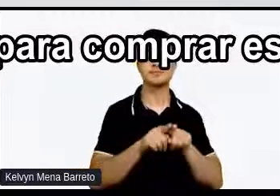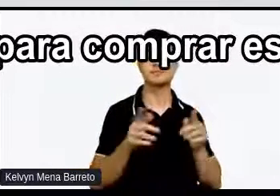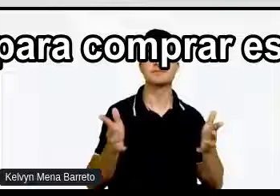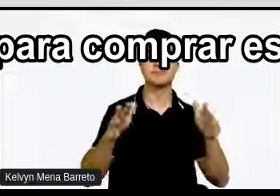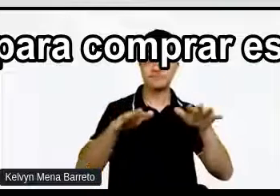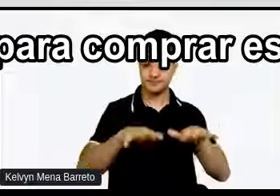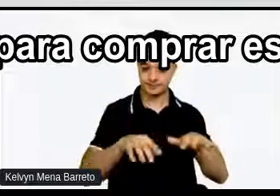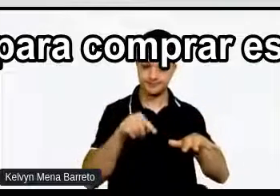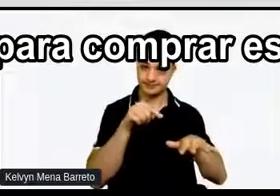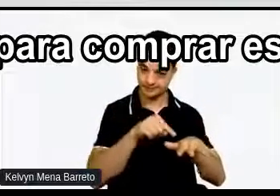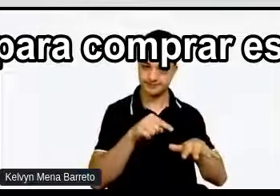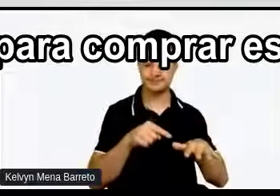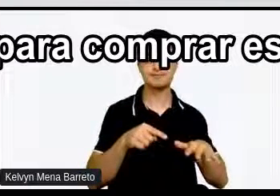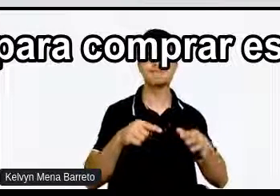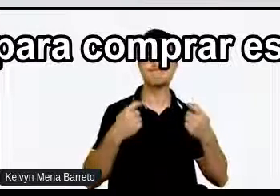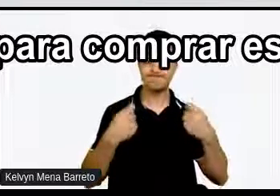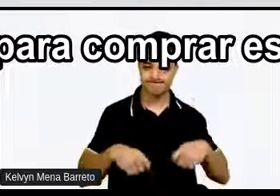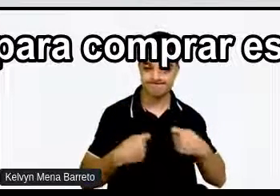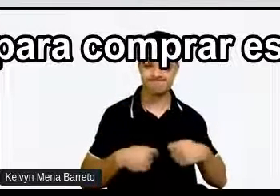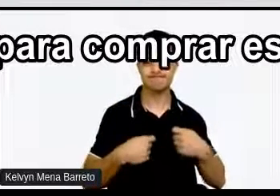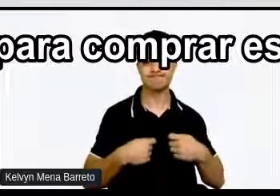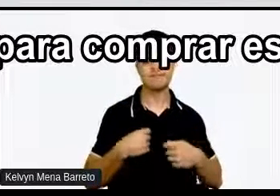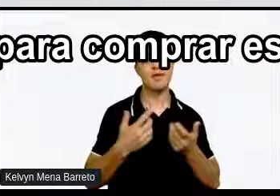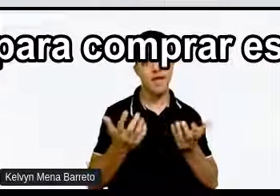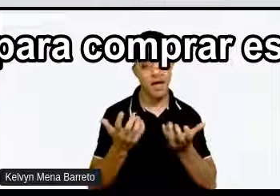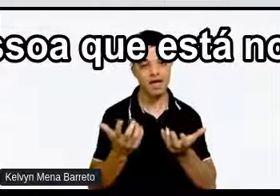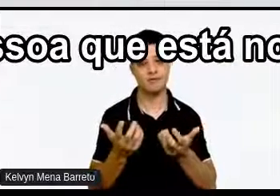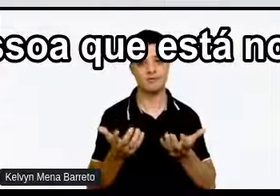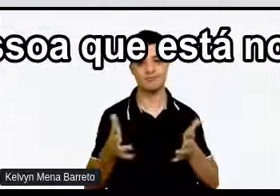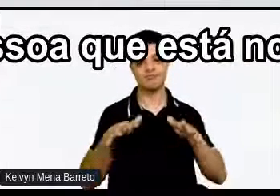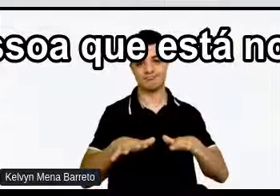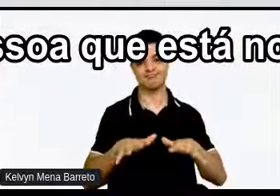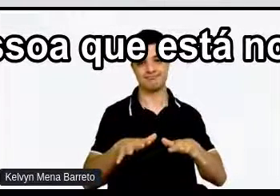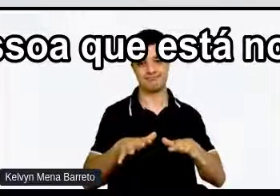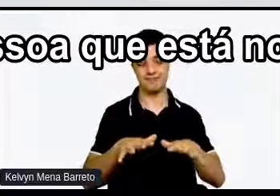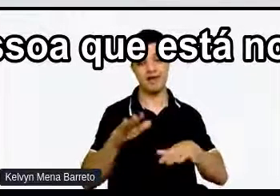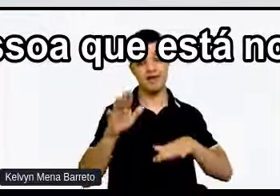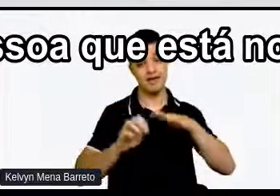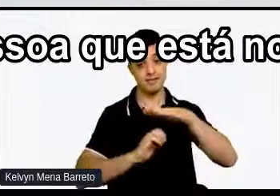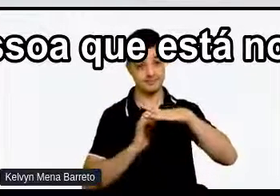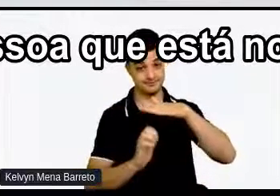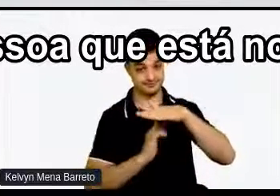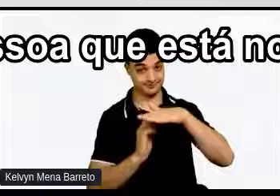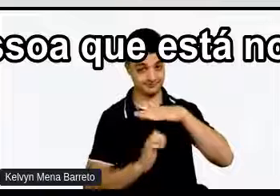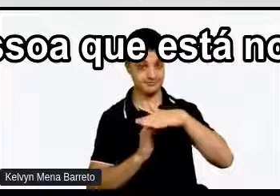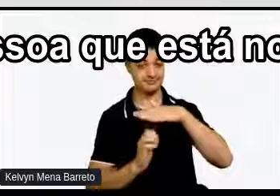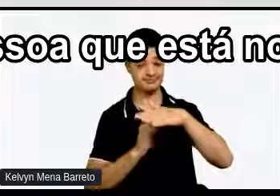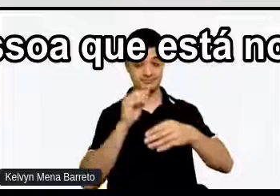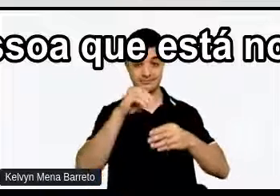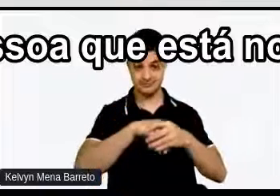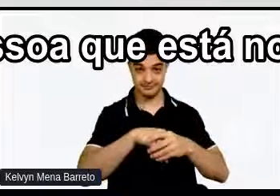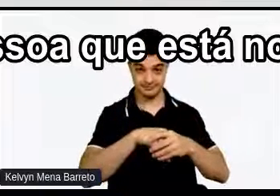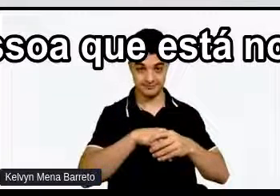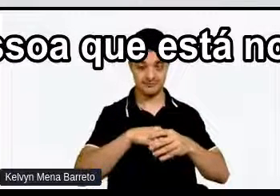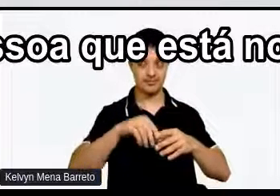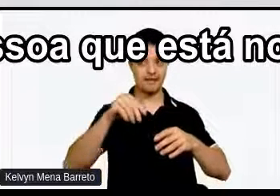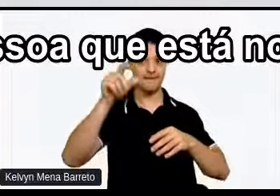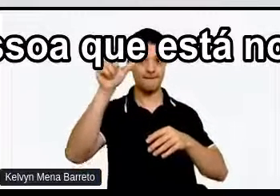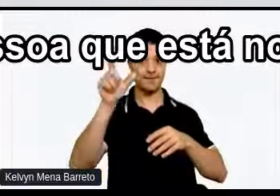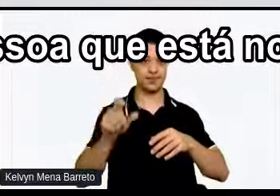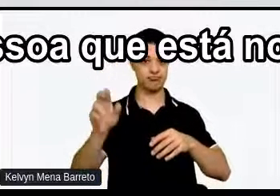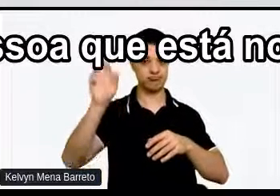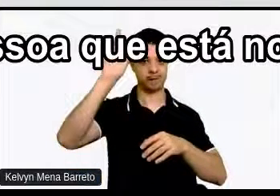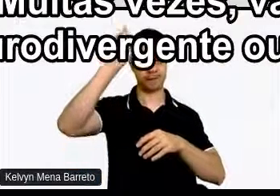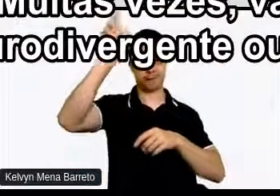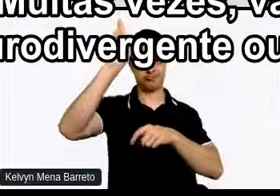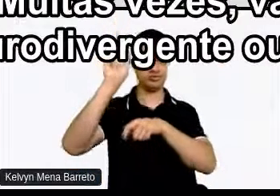Muitas vezes Para comprar essa briga Dentro da organização Não vai ser a pessoa Que está no topo Que vai